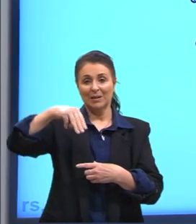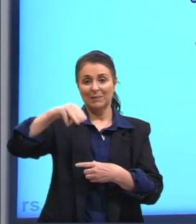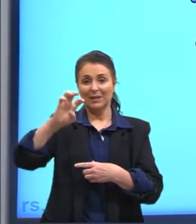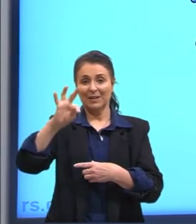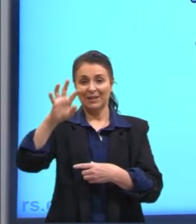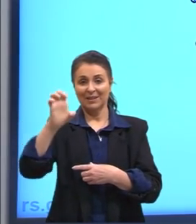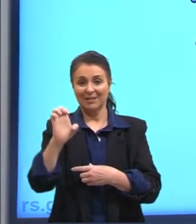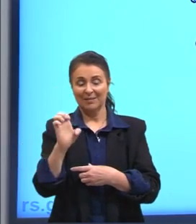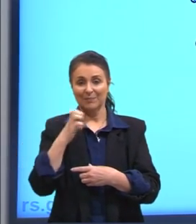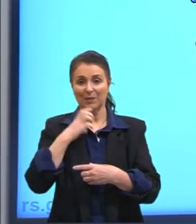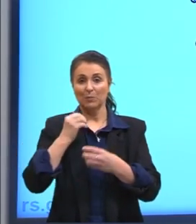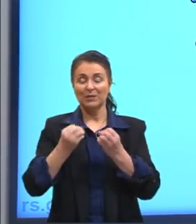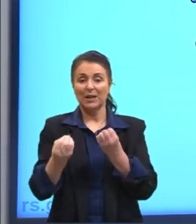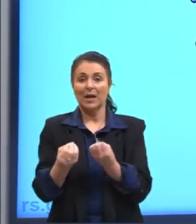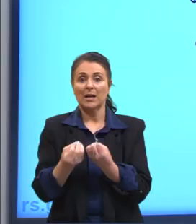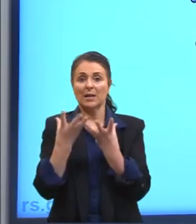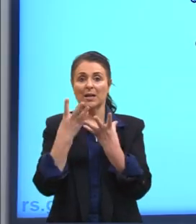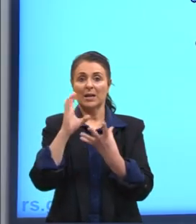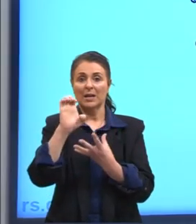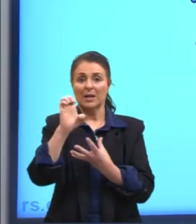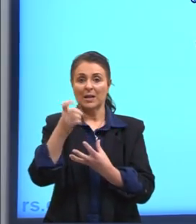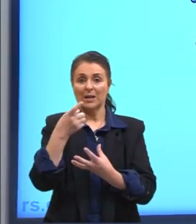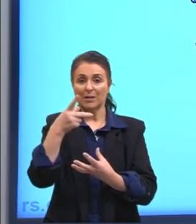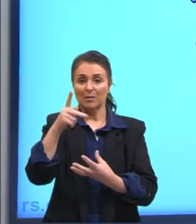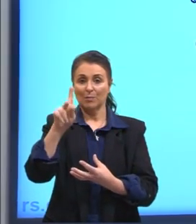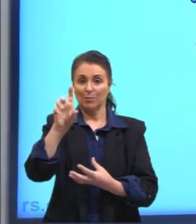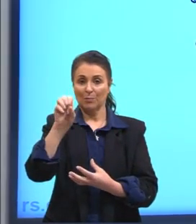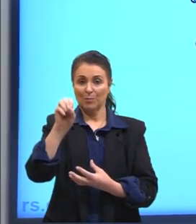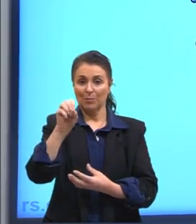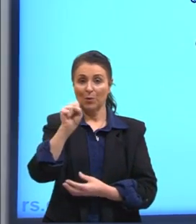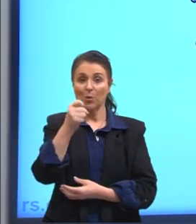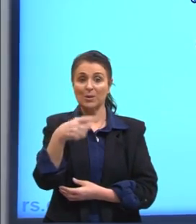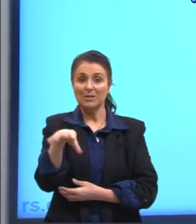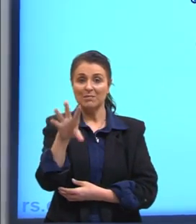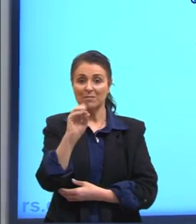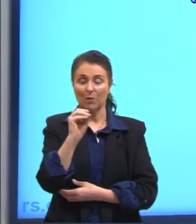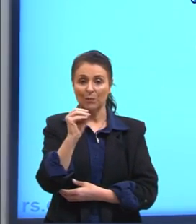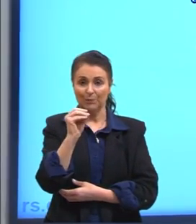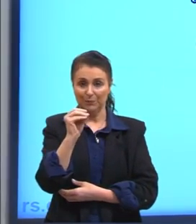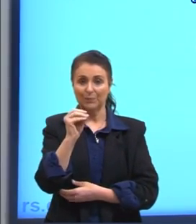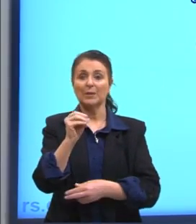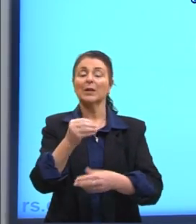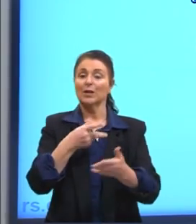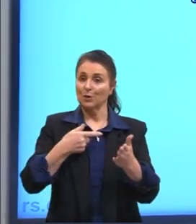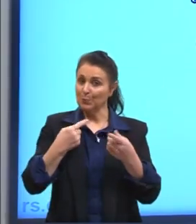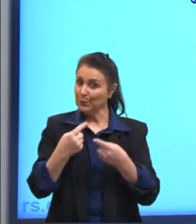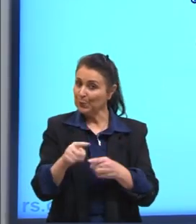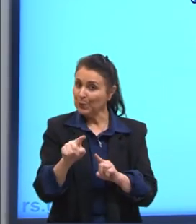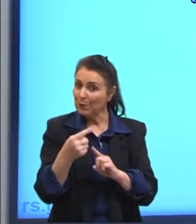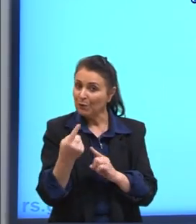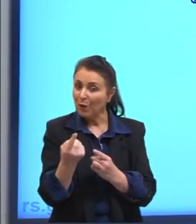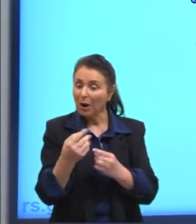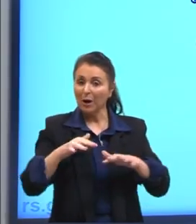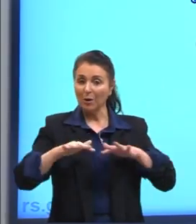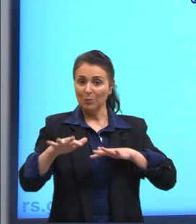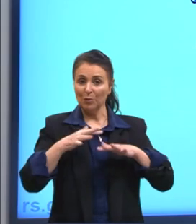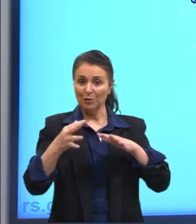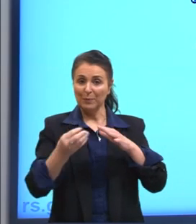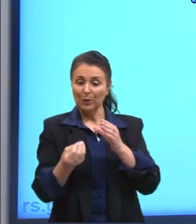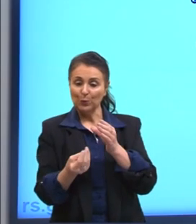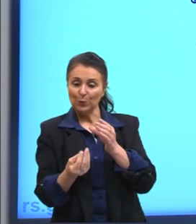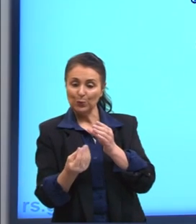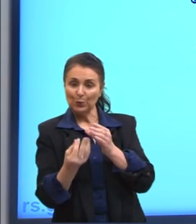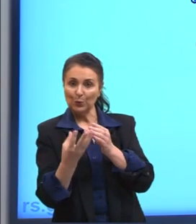Depois, a explosão, que é onde, basicamente, vai gerar, né, o movimento. Uma centelha inicia, né, a